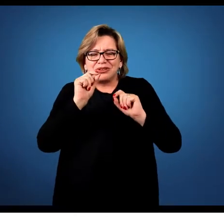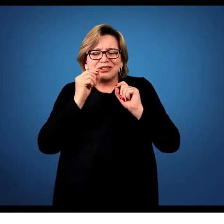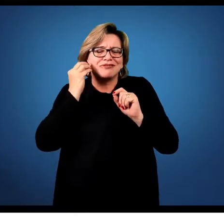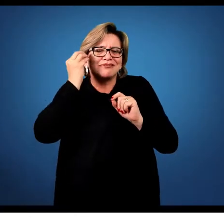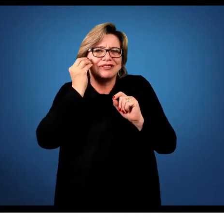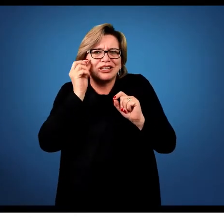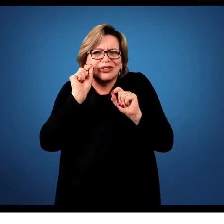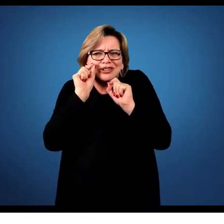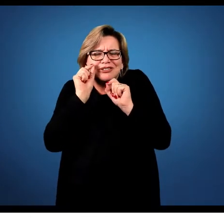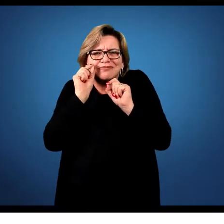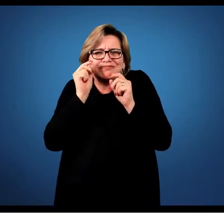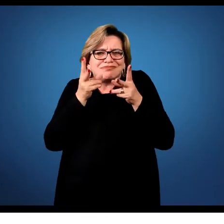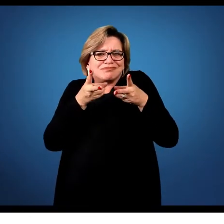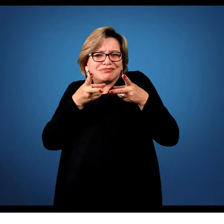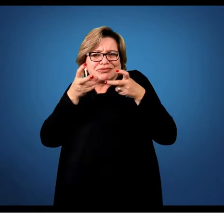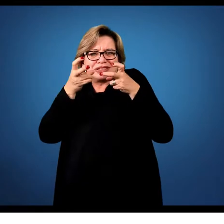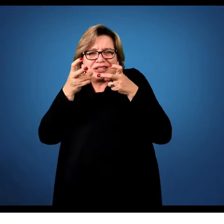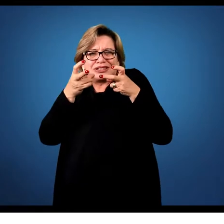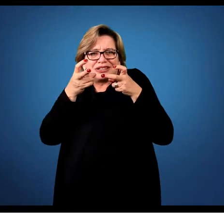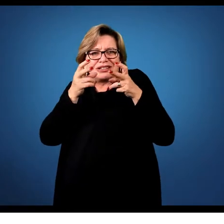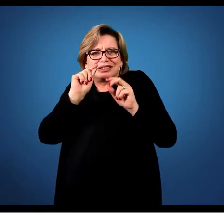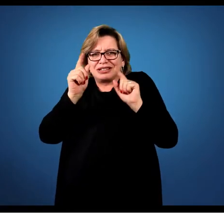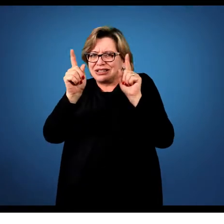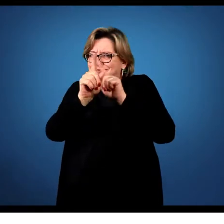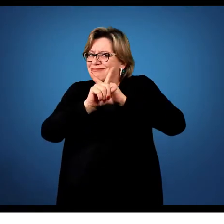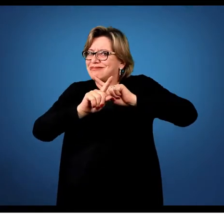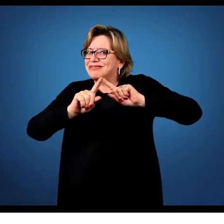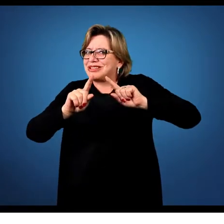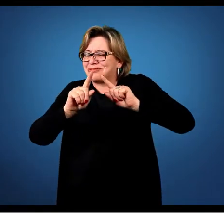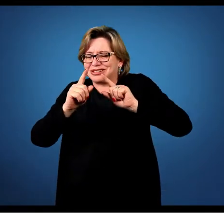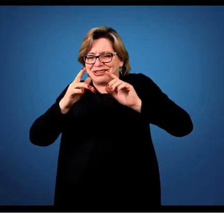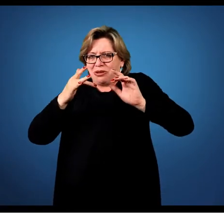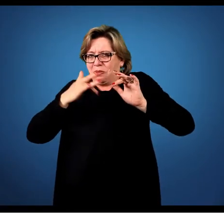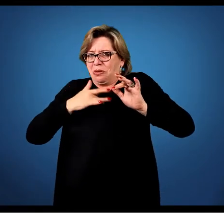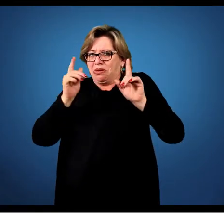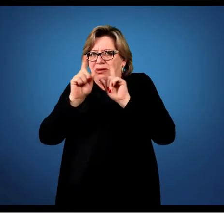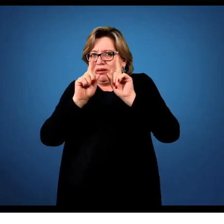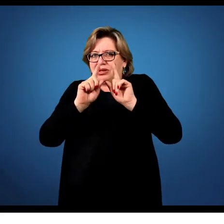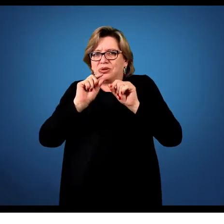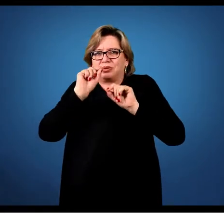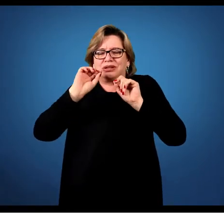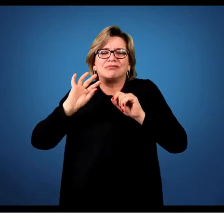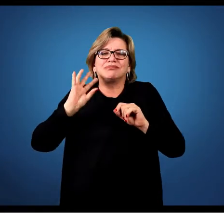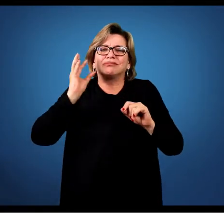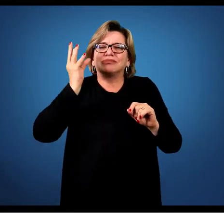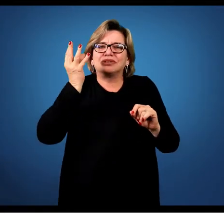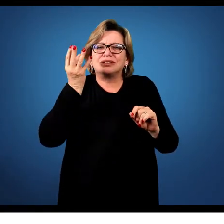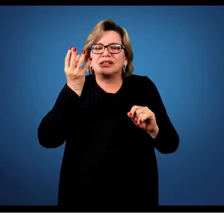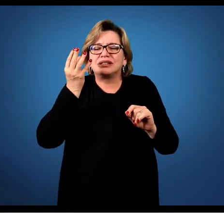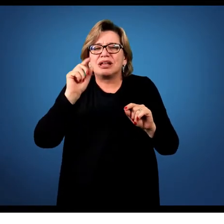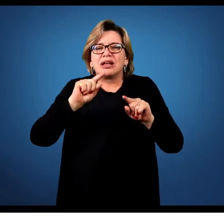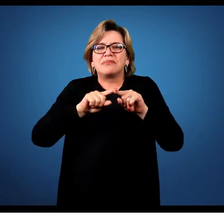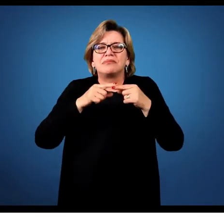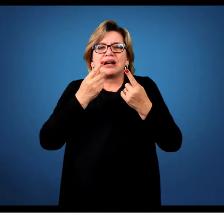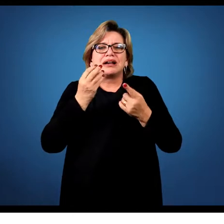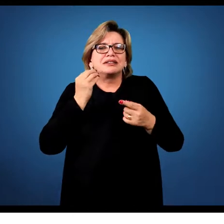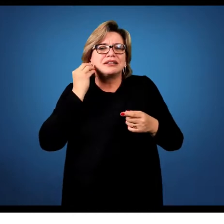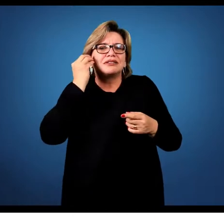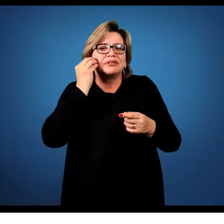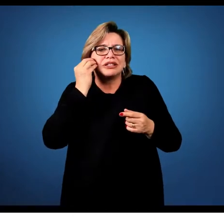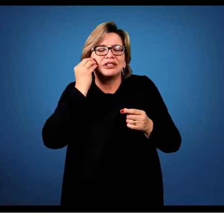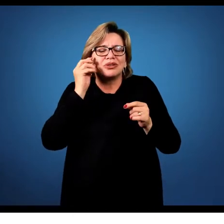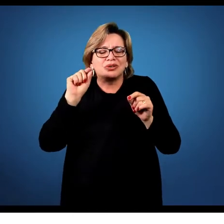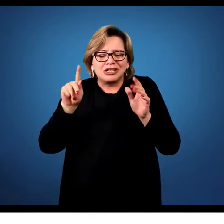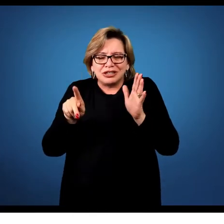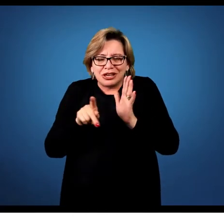E daí ele faz um contraponto. A experiência não é o que toca, a experiência não é o que acontece. A experiência é o que me acontece, é o que